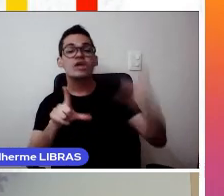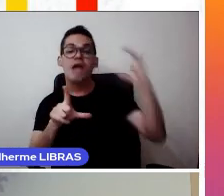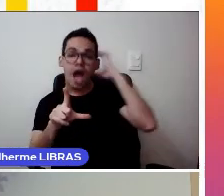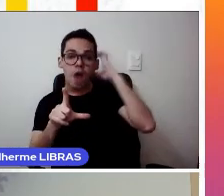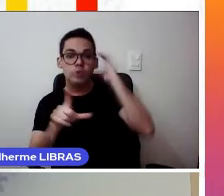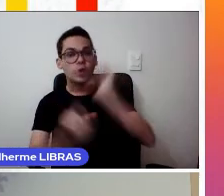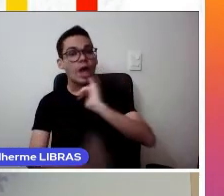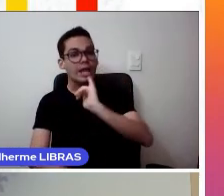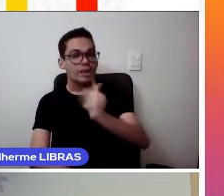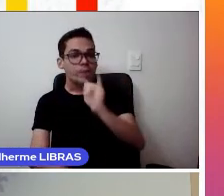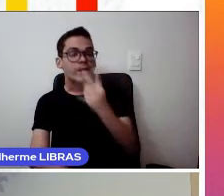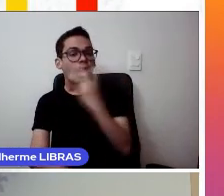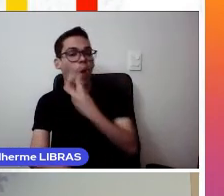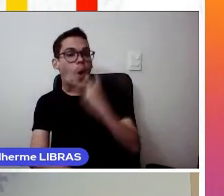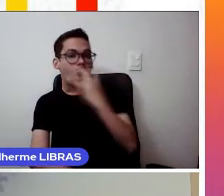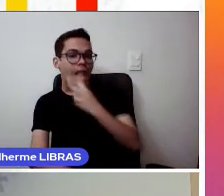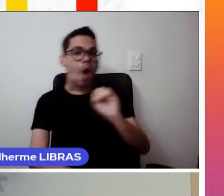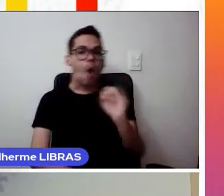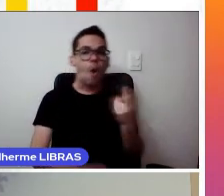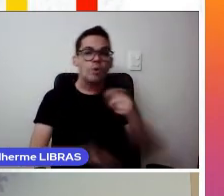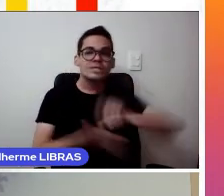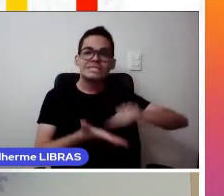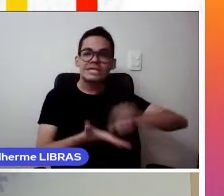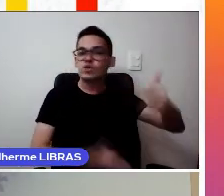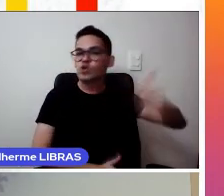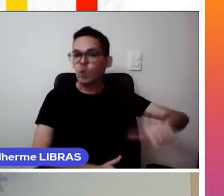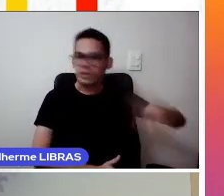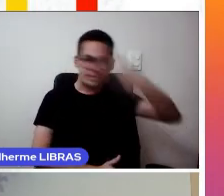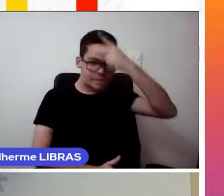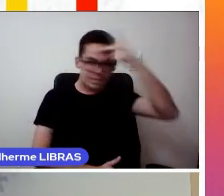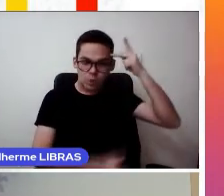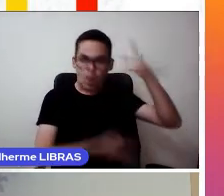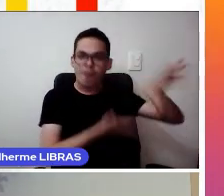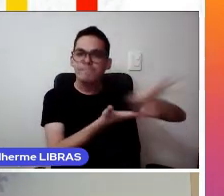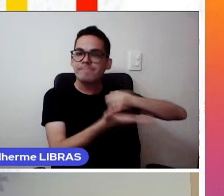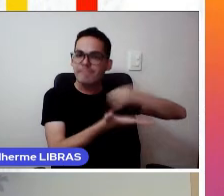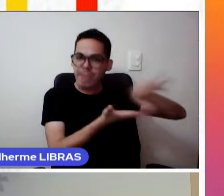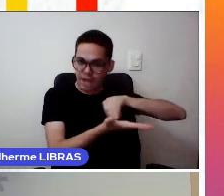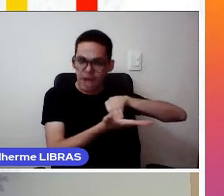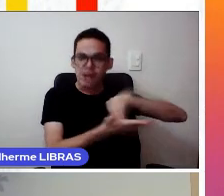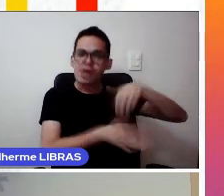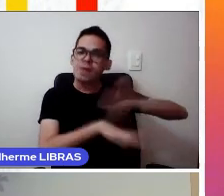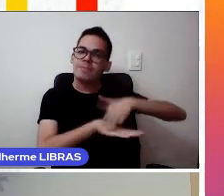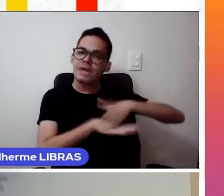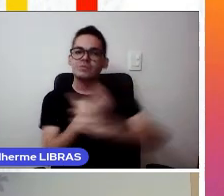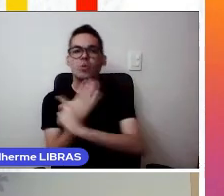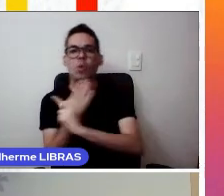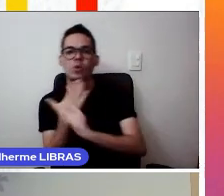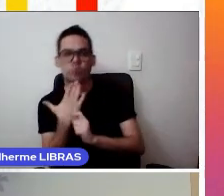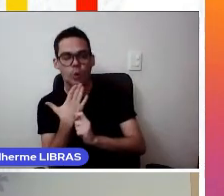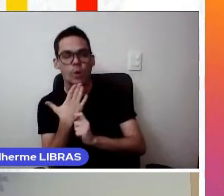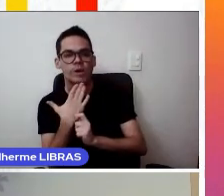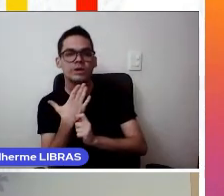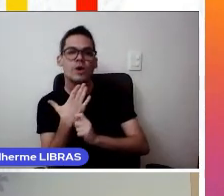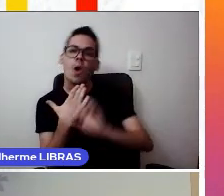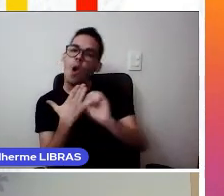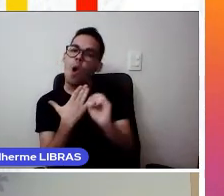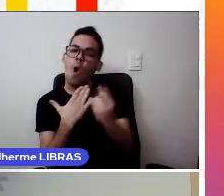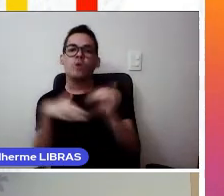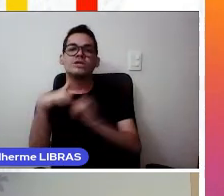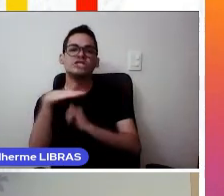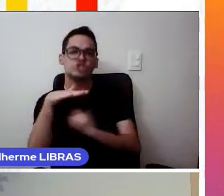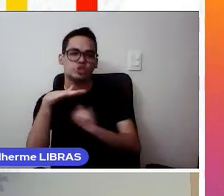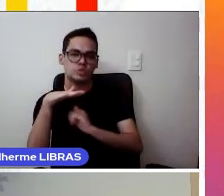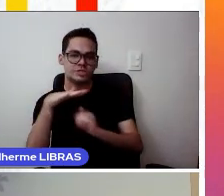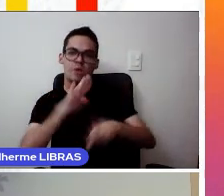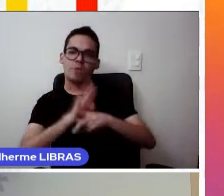depoimentos orais ou escritos de terceiros coletados pelas próprias autoras ou autores, ou pelas instituições em